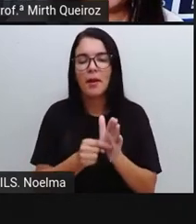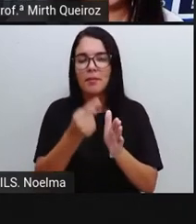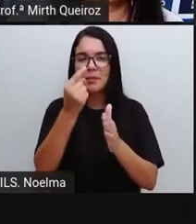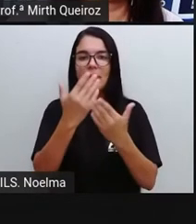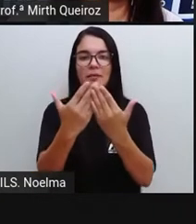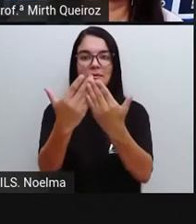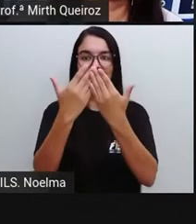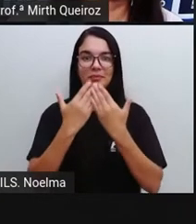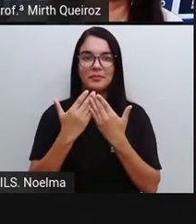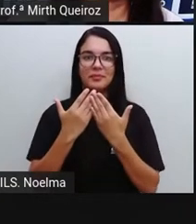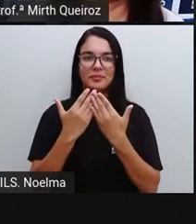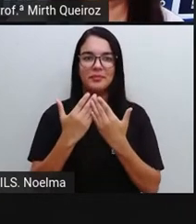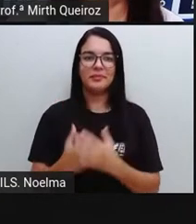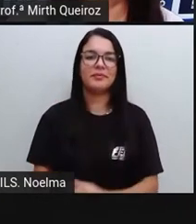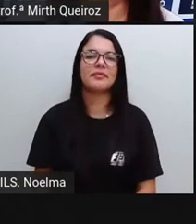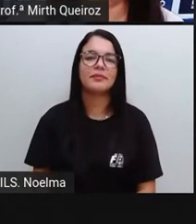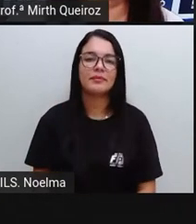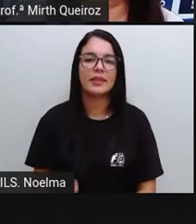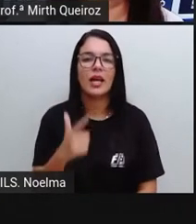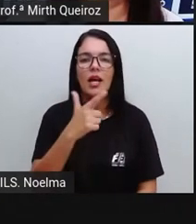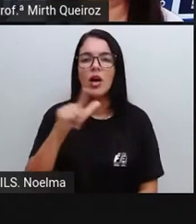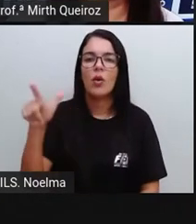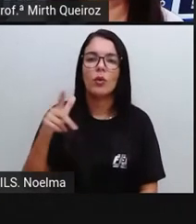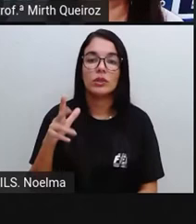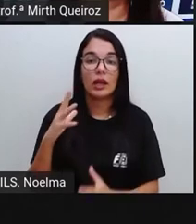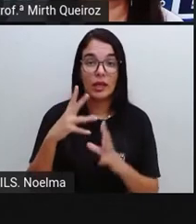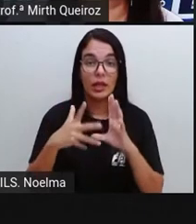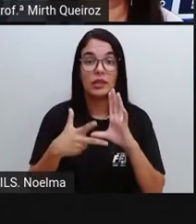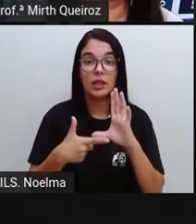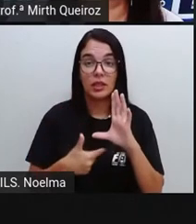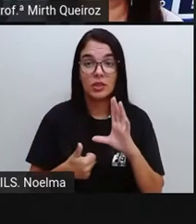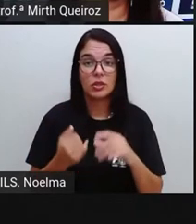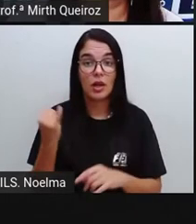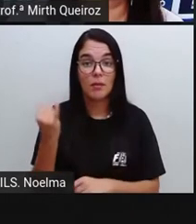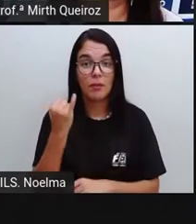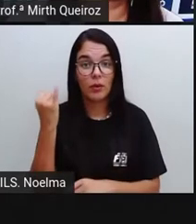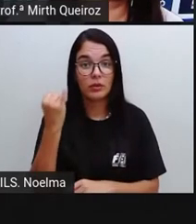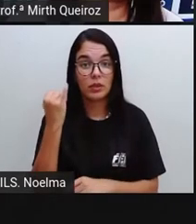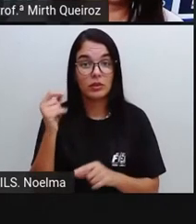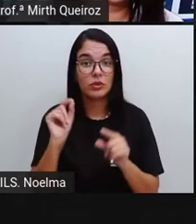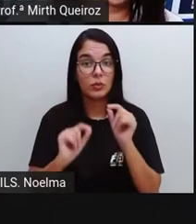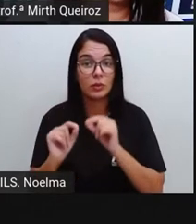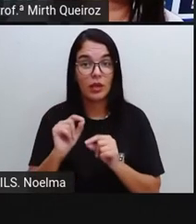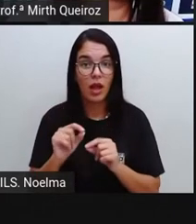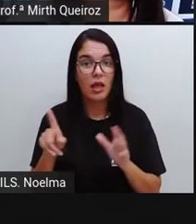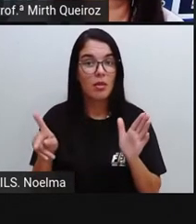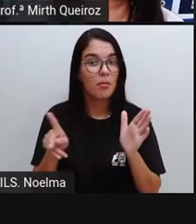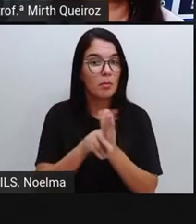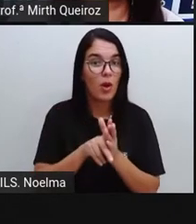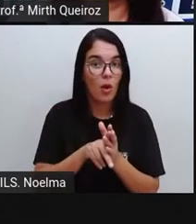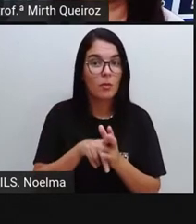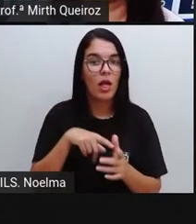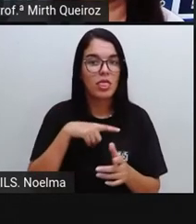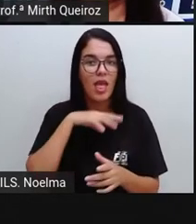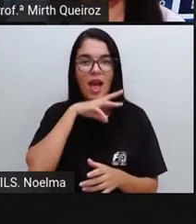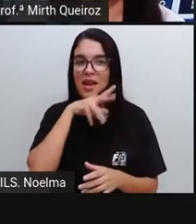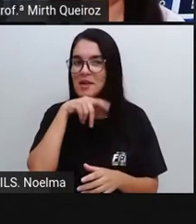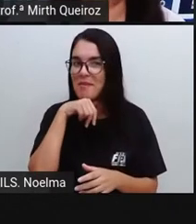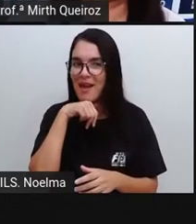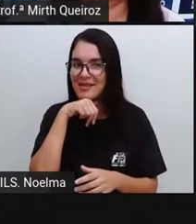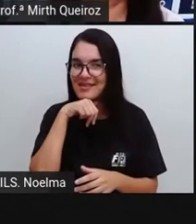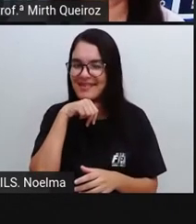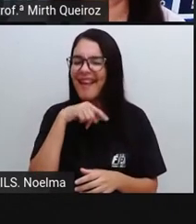plano. Outra característica importante é que seus personagens, mesmo animais, eles estão sempre sorrindo.